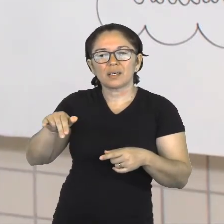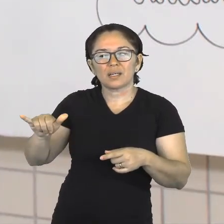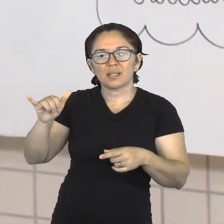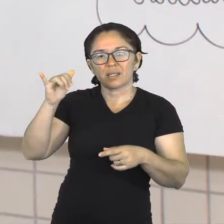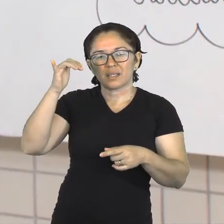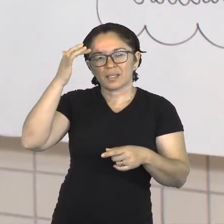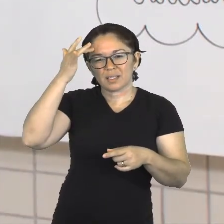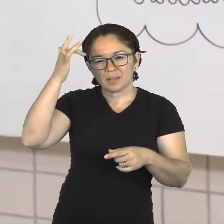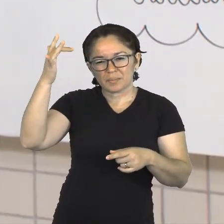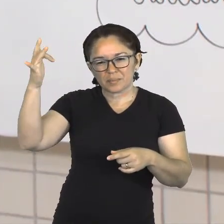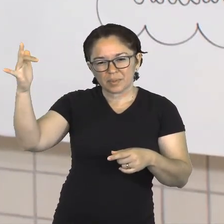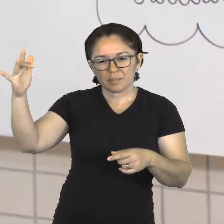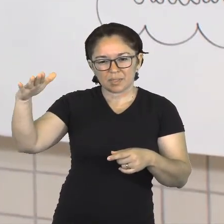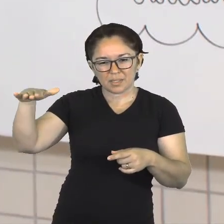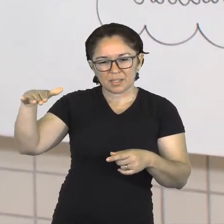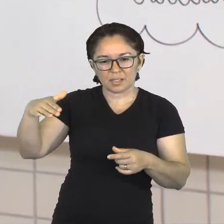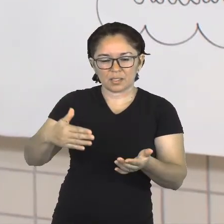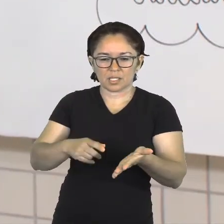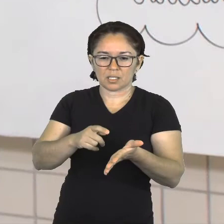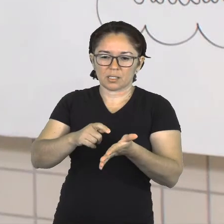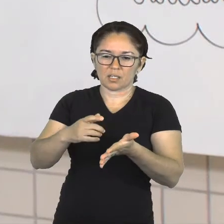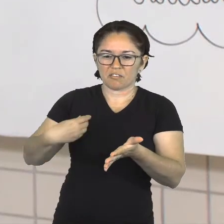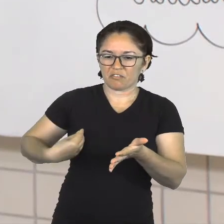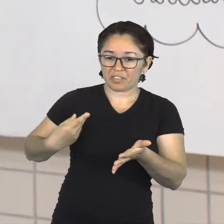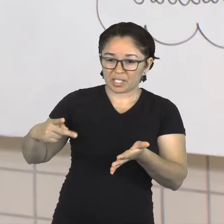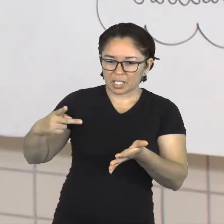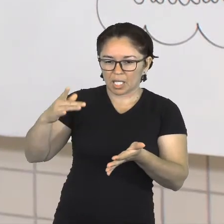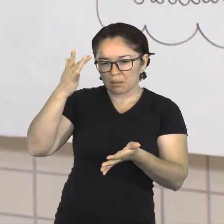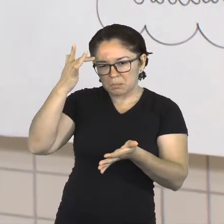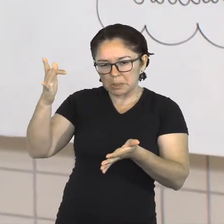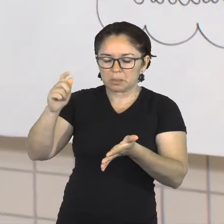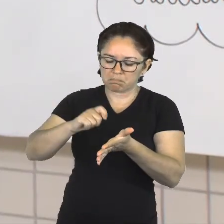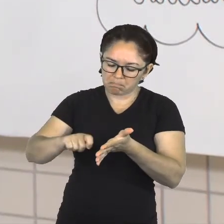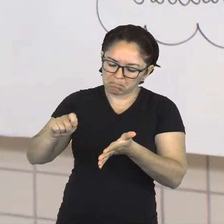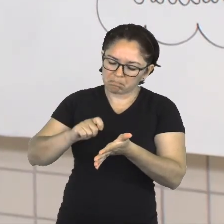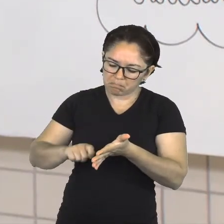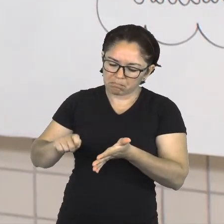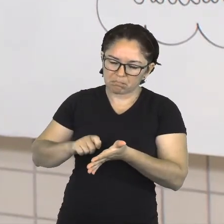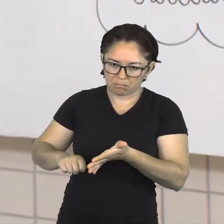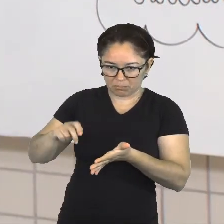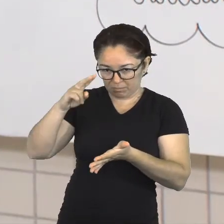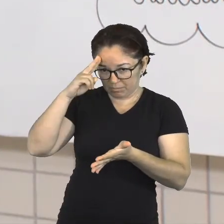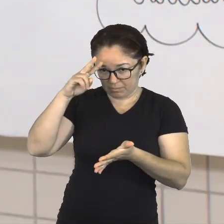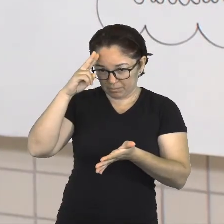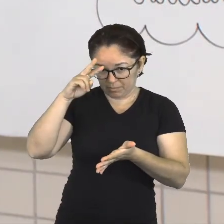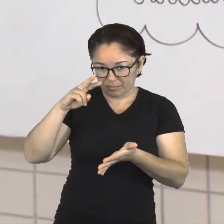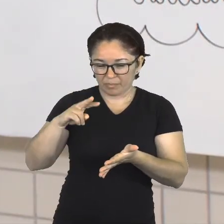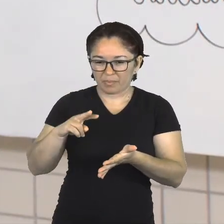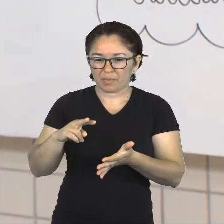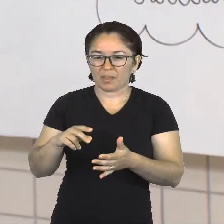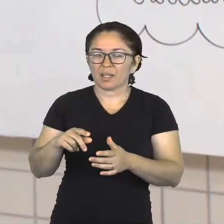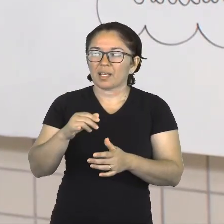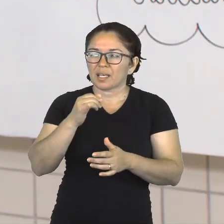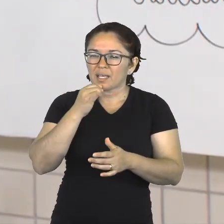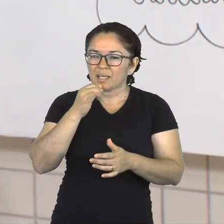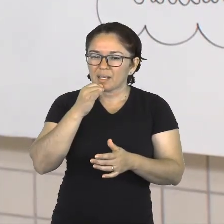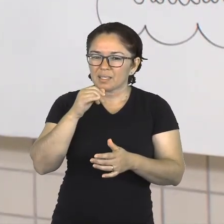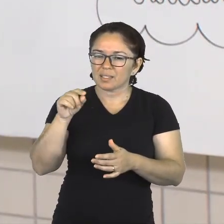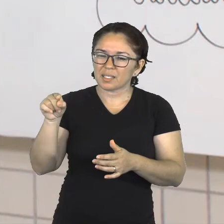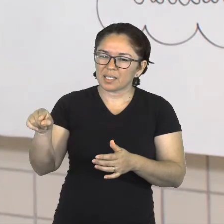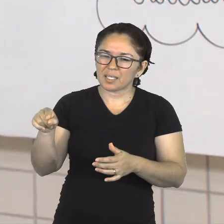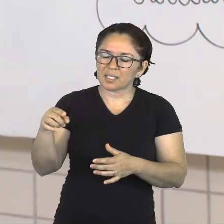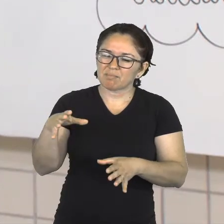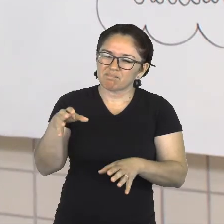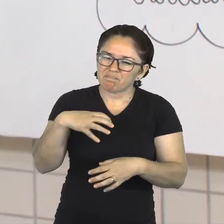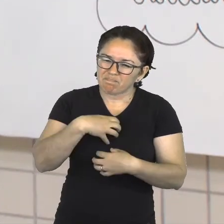vida de um adolescente. claro que com um teor, né? Um pouquinho mais intimista, né? Um pouquinho mais profundo do